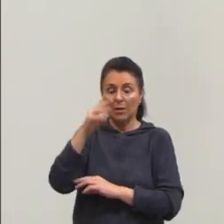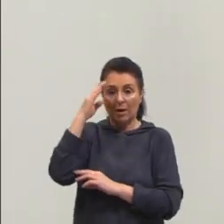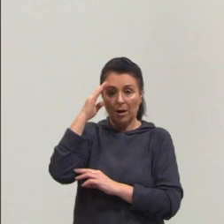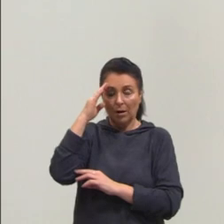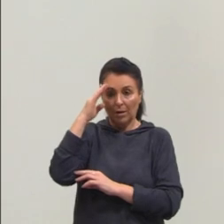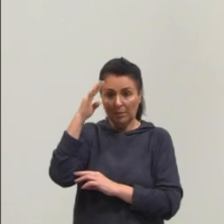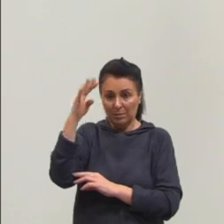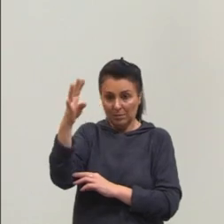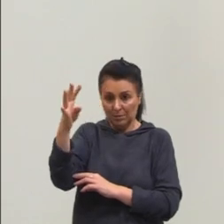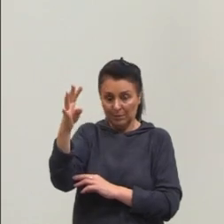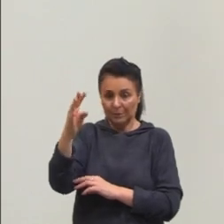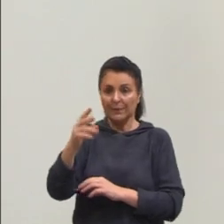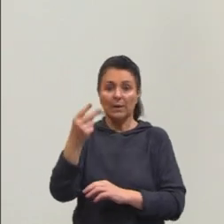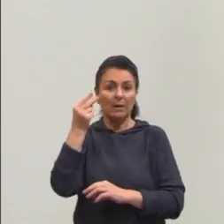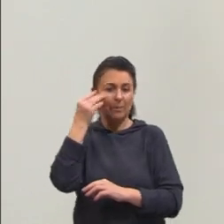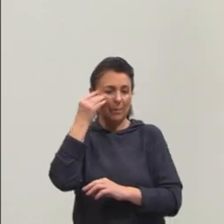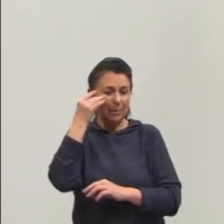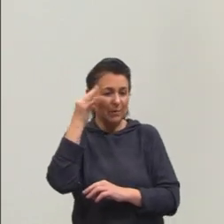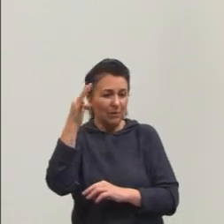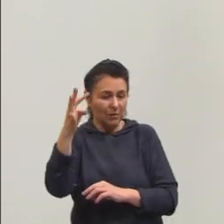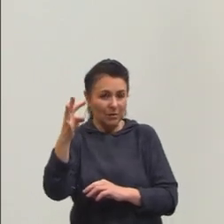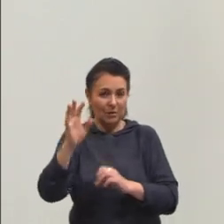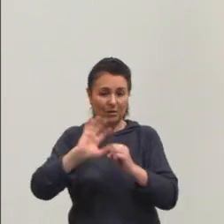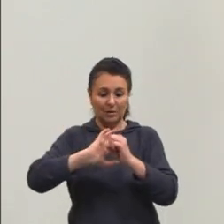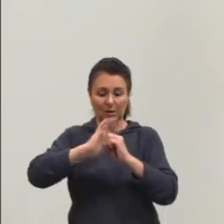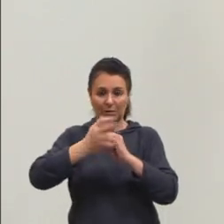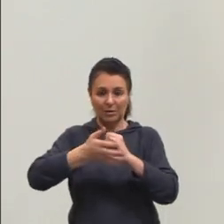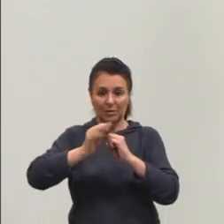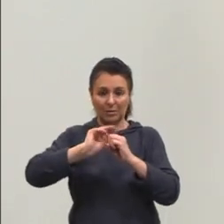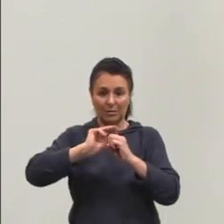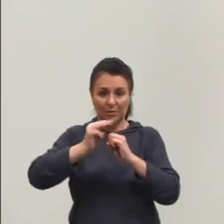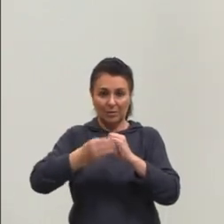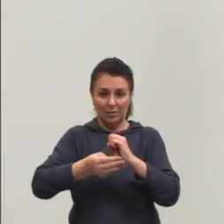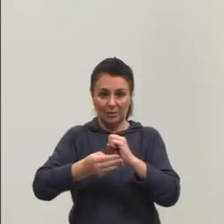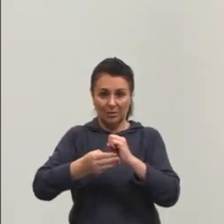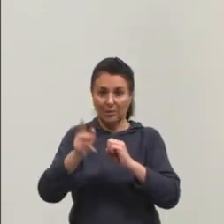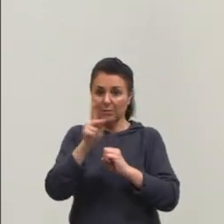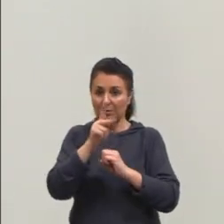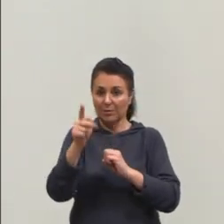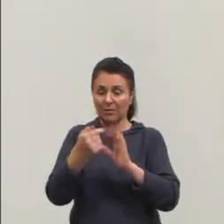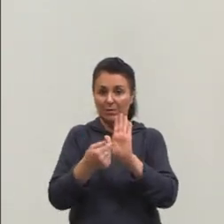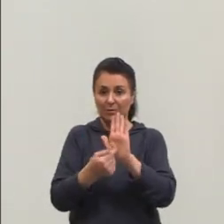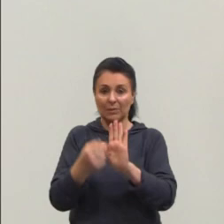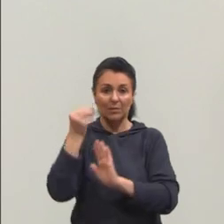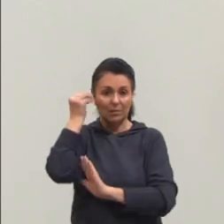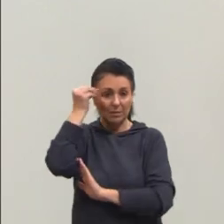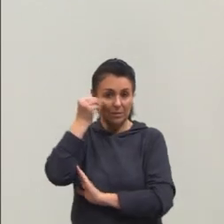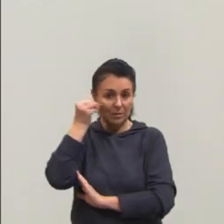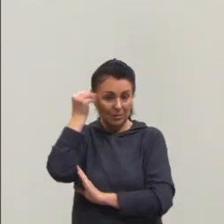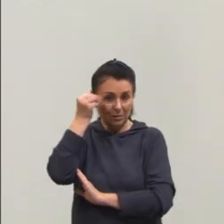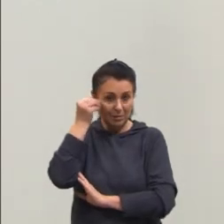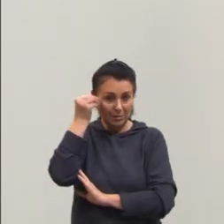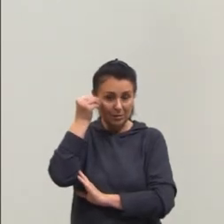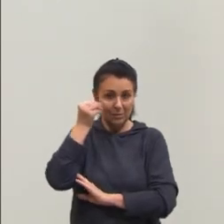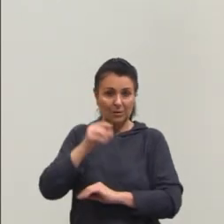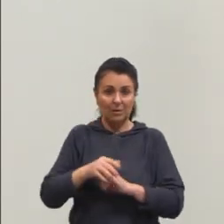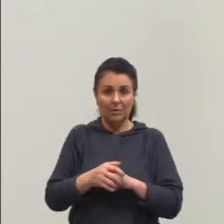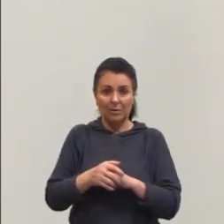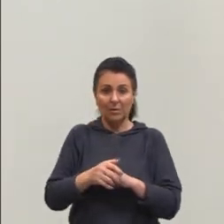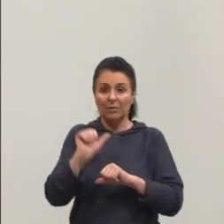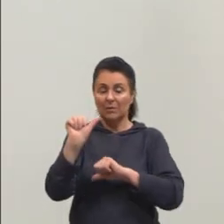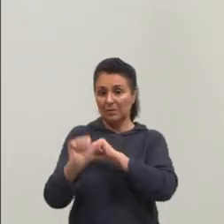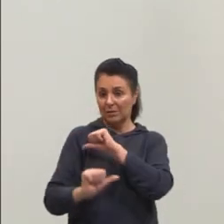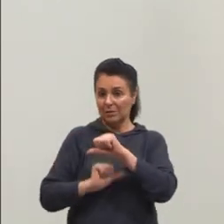é a membrana. Esse slime aqui se transforma em membrana agora na imaginação de vocês. Isso daqui vai se